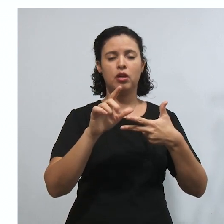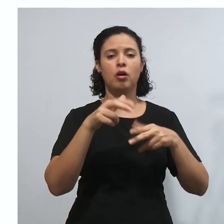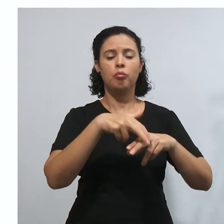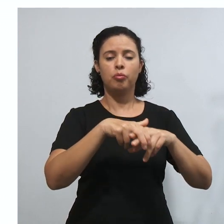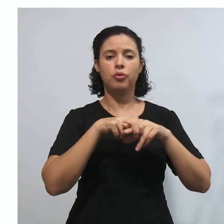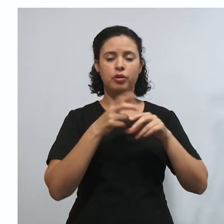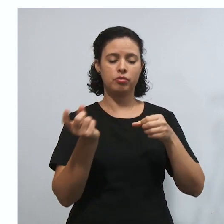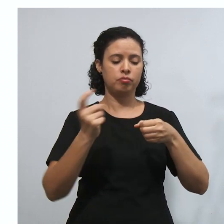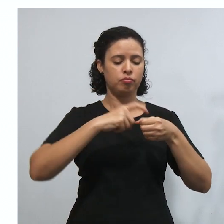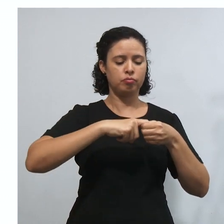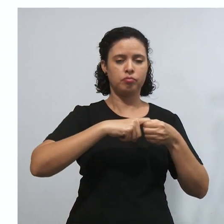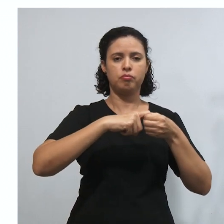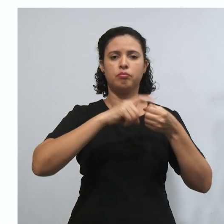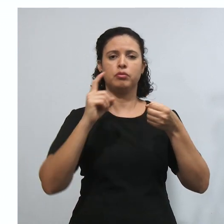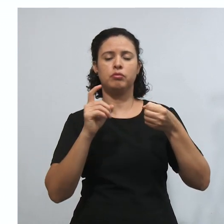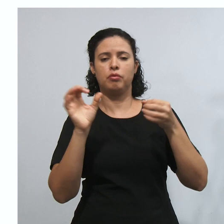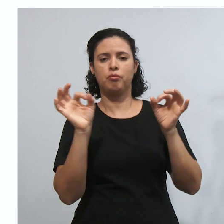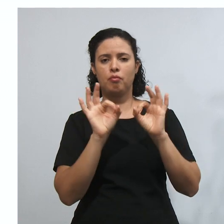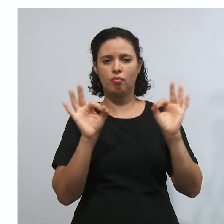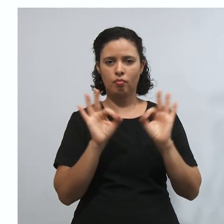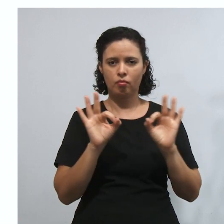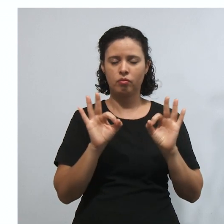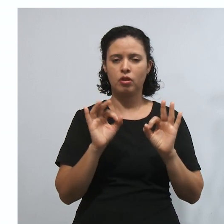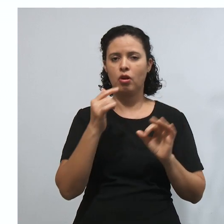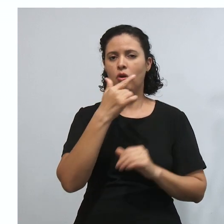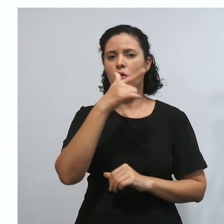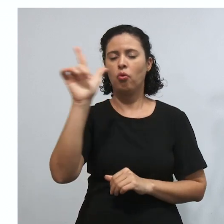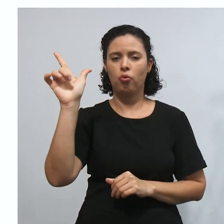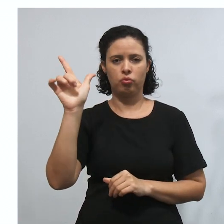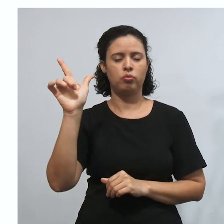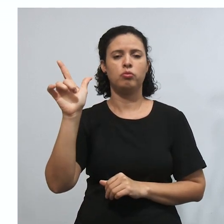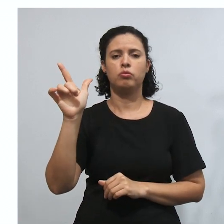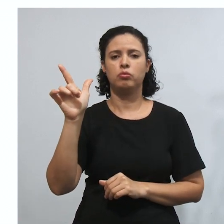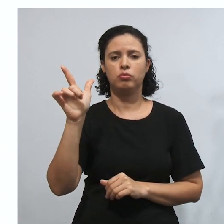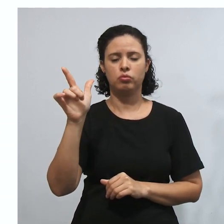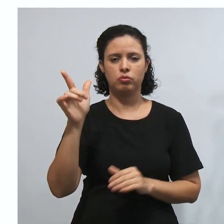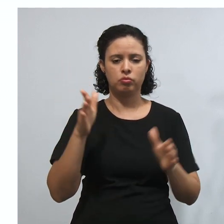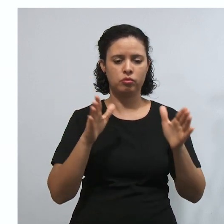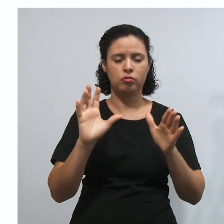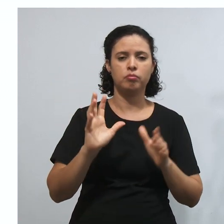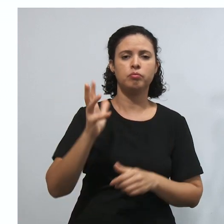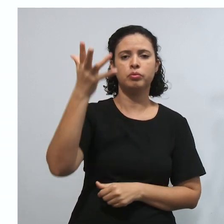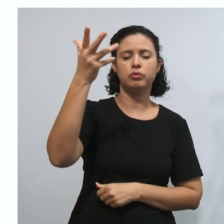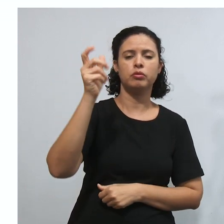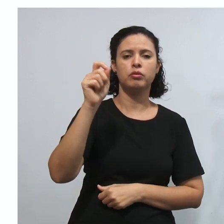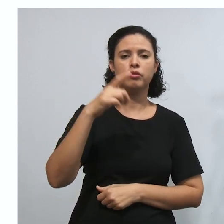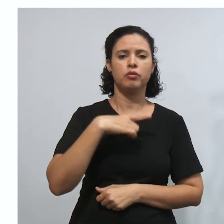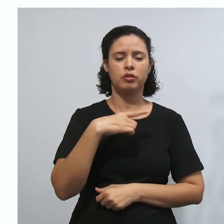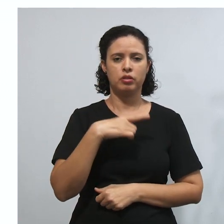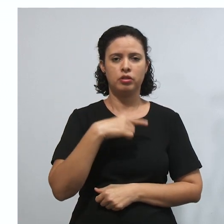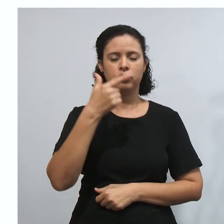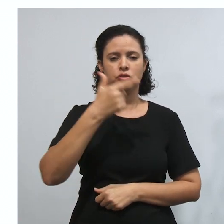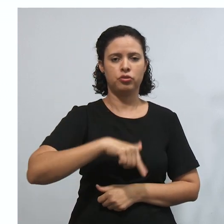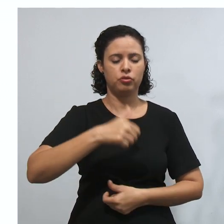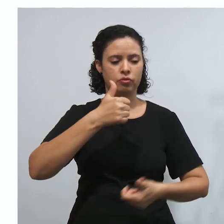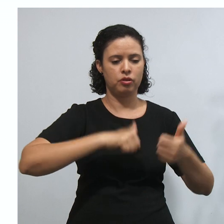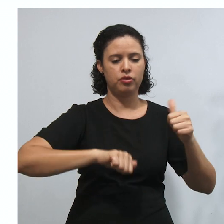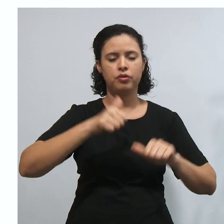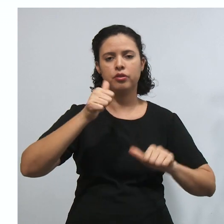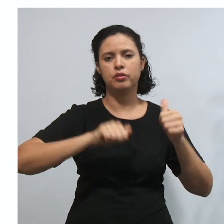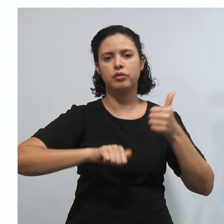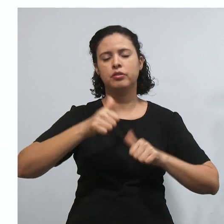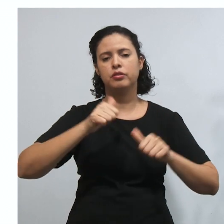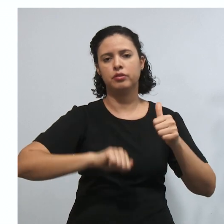STF, por quê? Porque em um outro momento, numa outra situação, se essa situação tiver que ser reanalisada